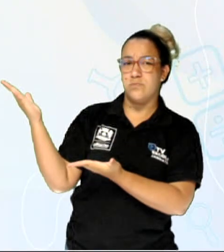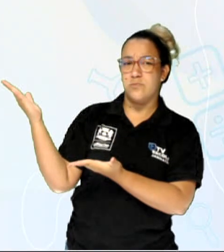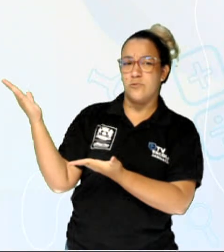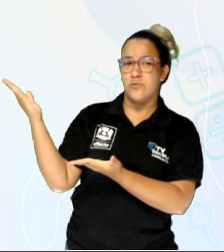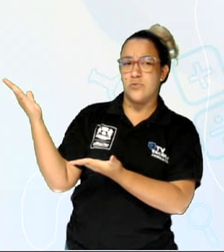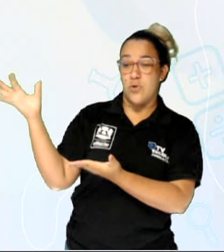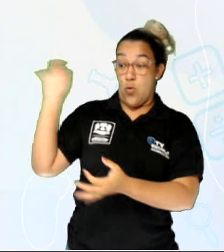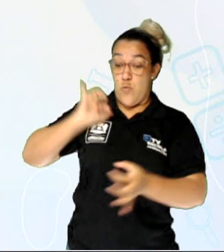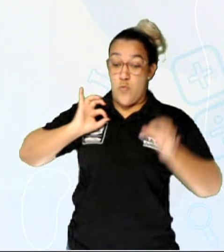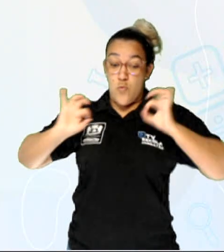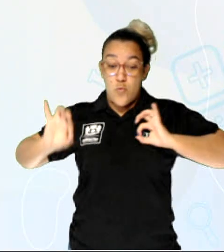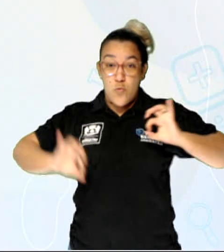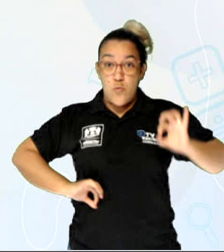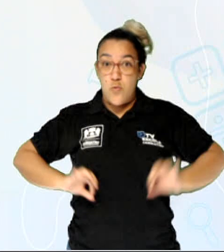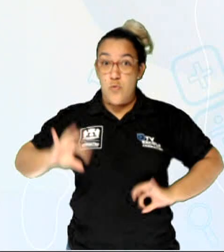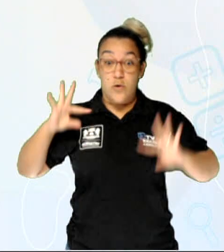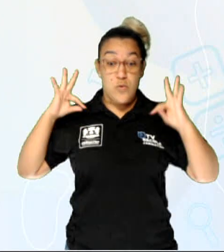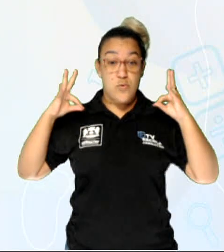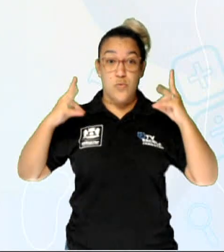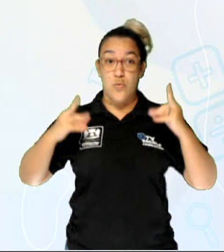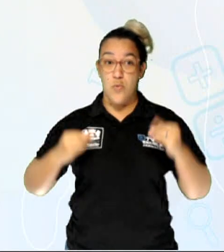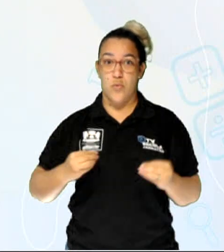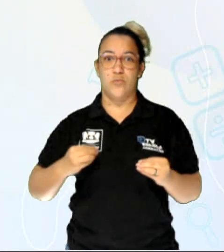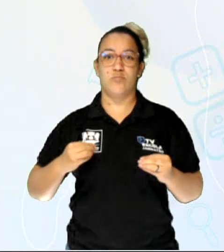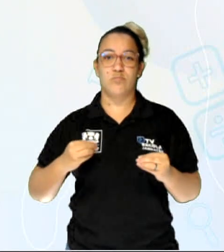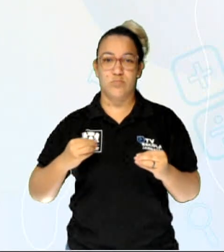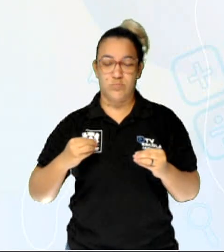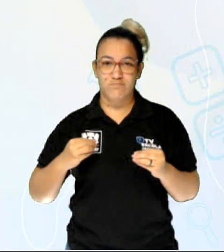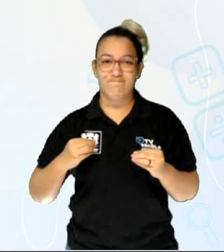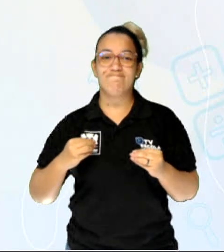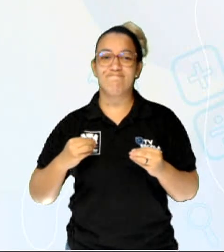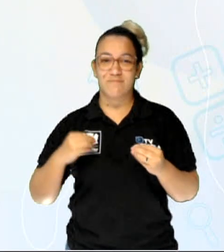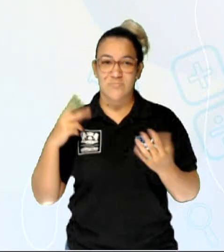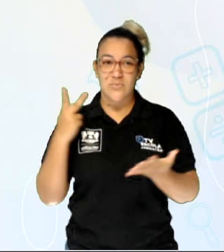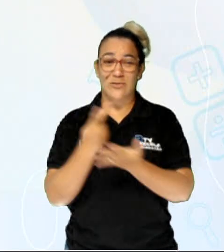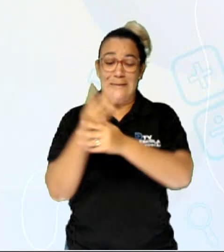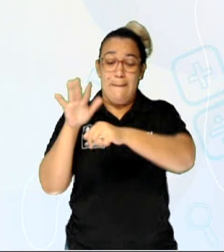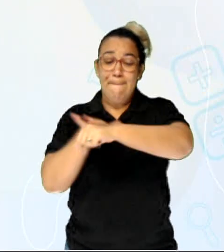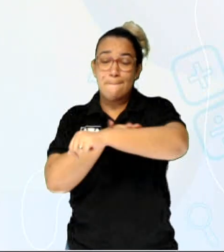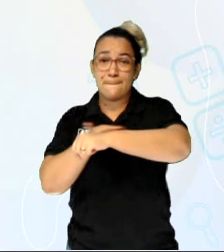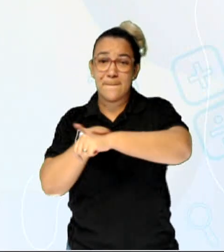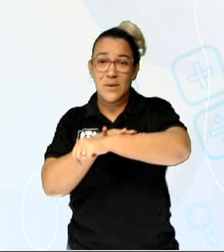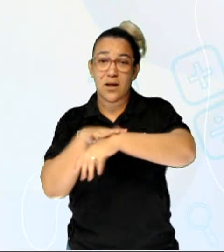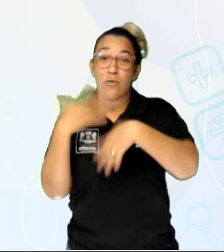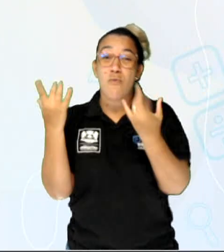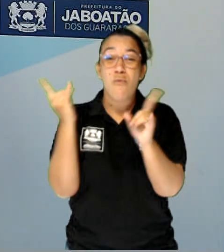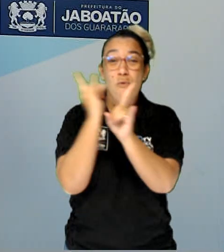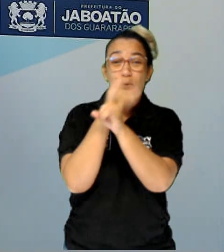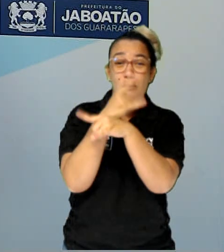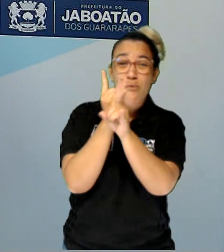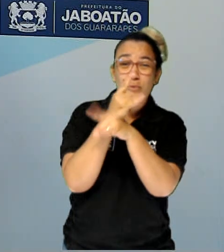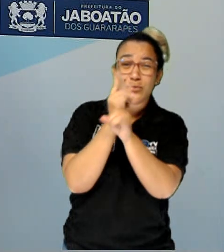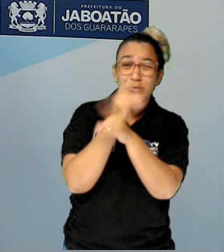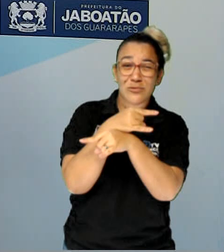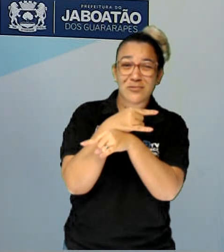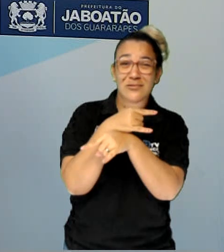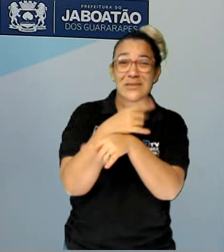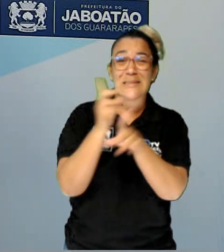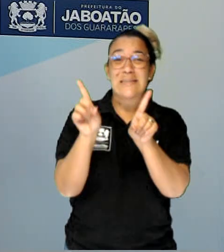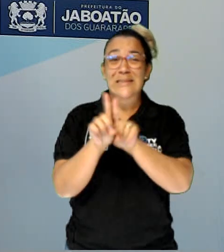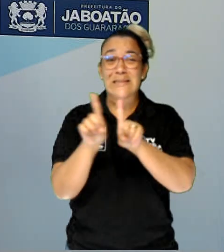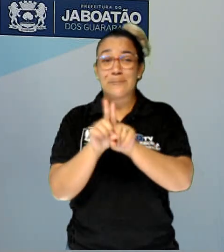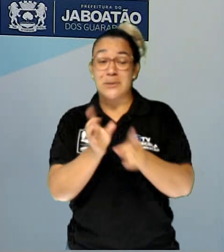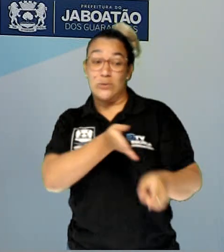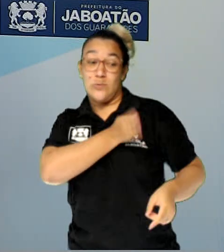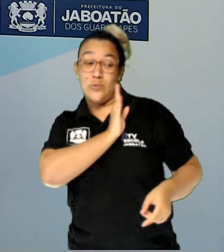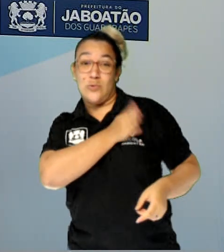por todo o corpo, vai causar lesões não só na pele, mas também nos ossos, vai atingir o sistema